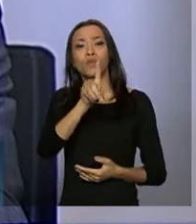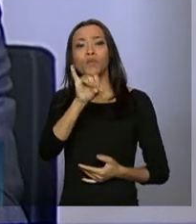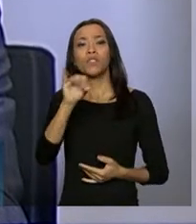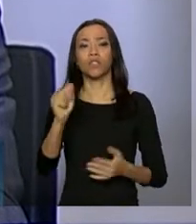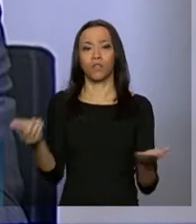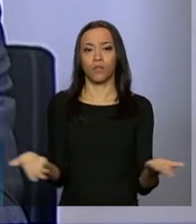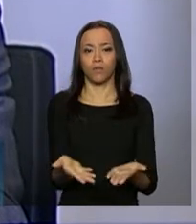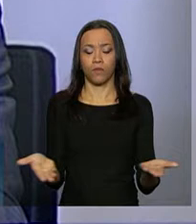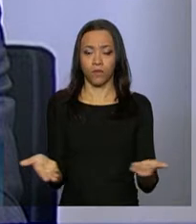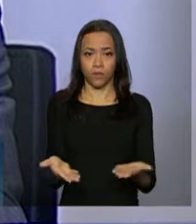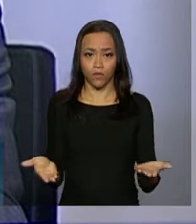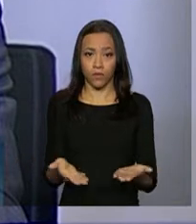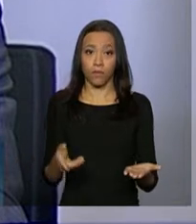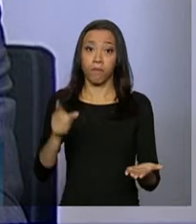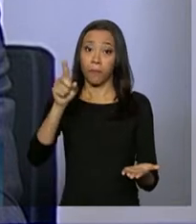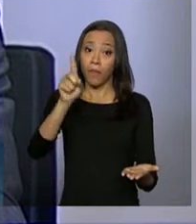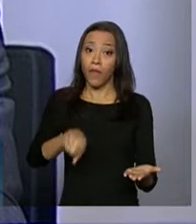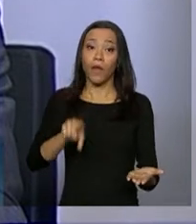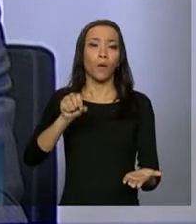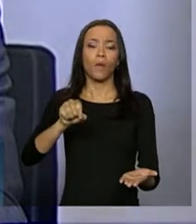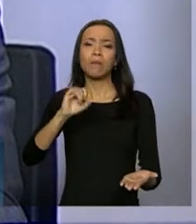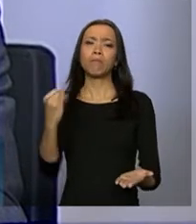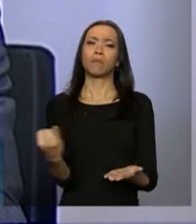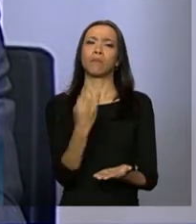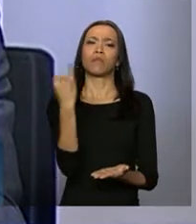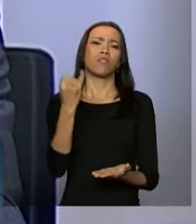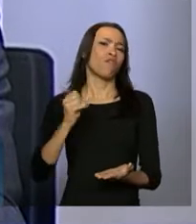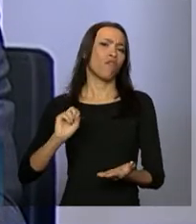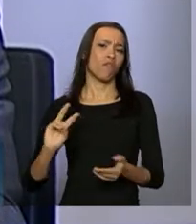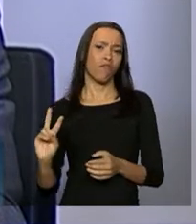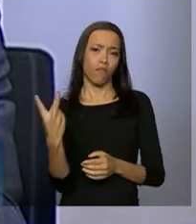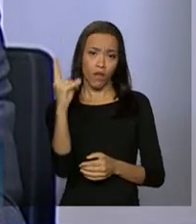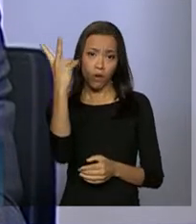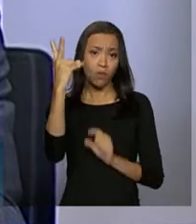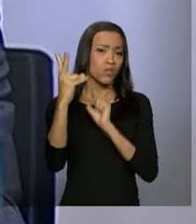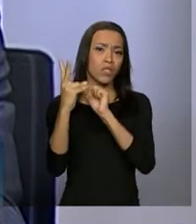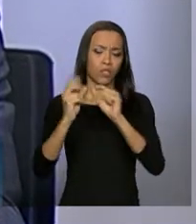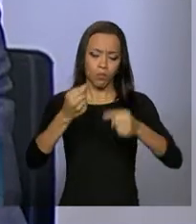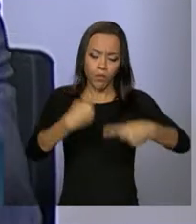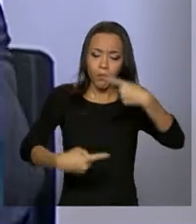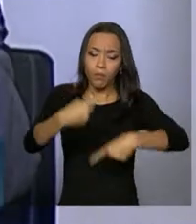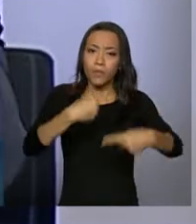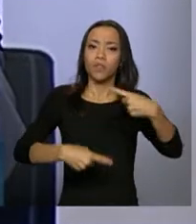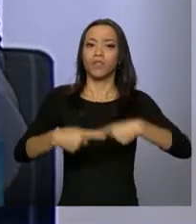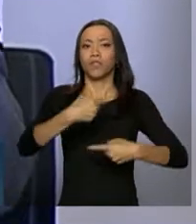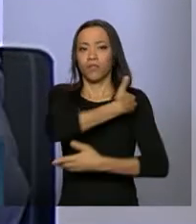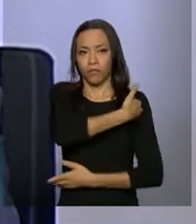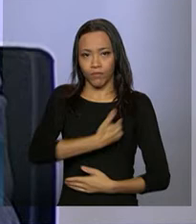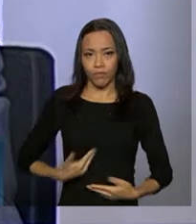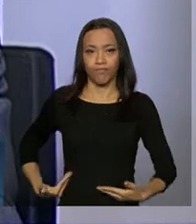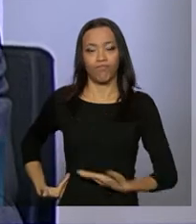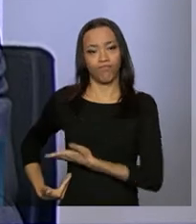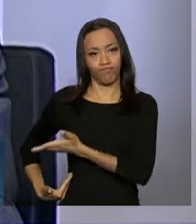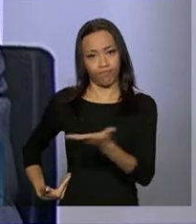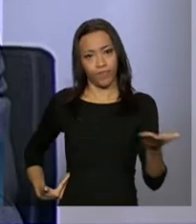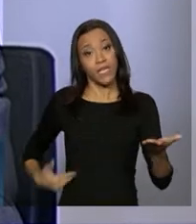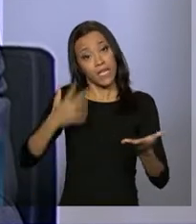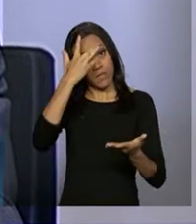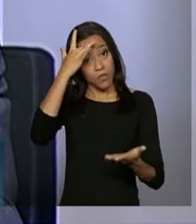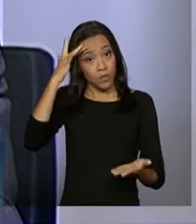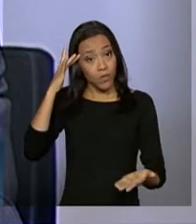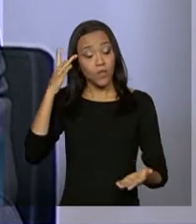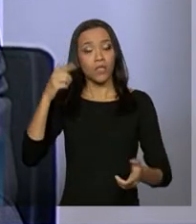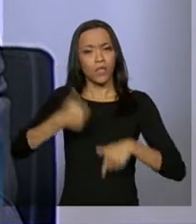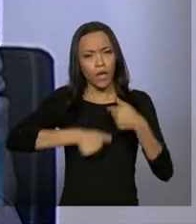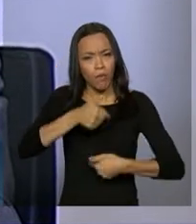marca a valorização de uma política pública e das pessoas que conduziram essa política